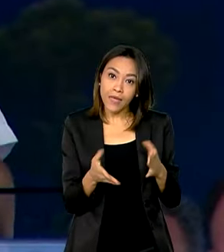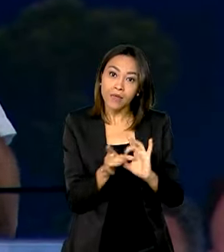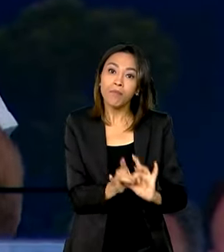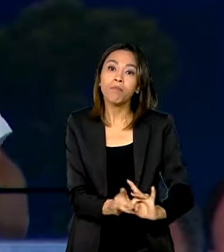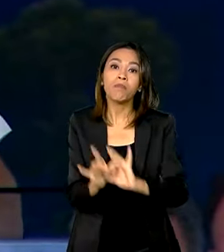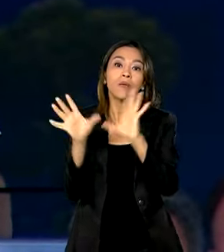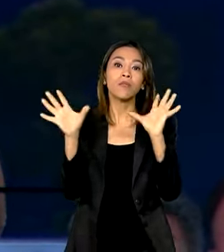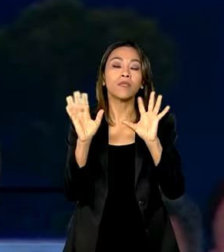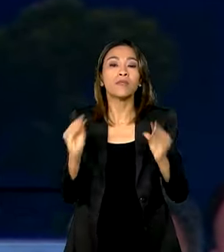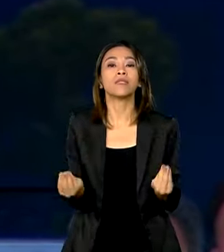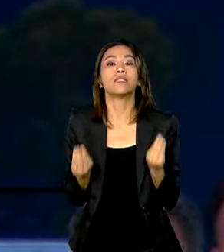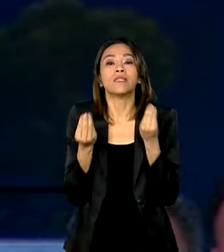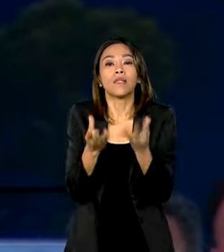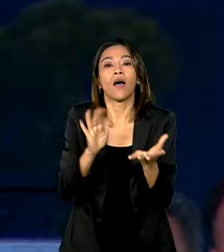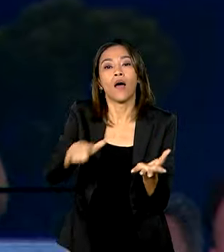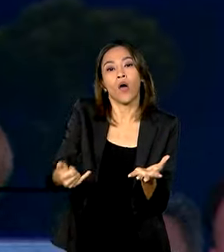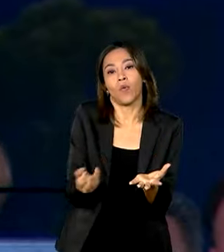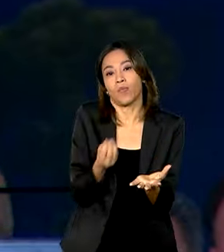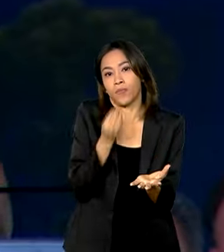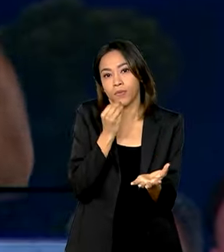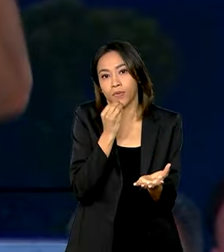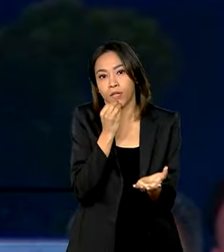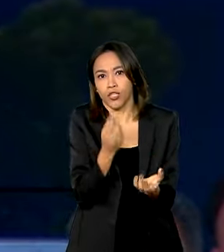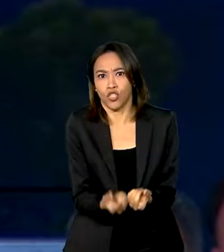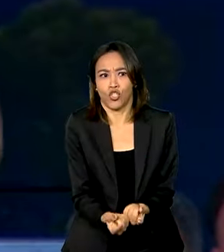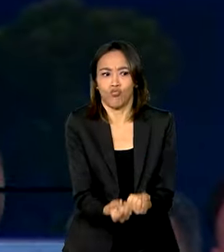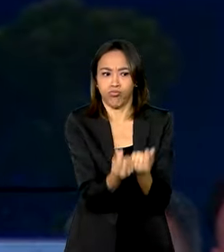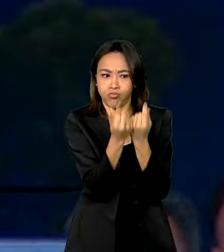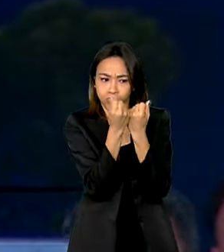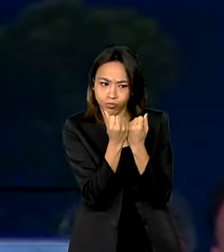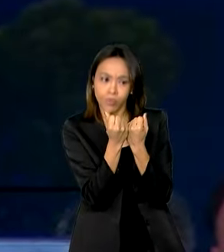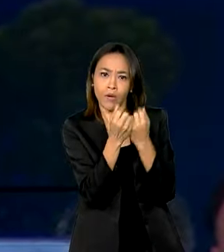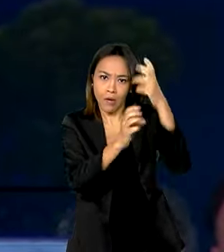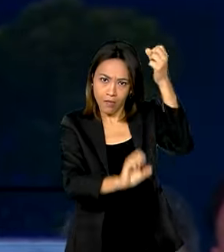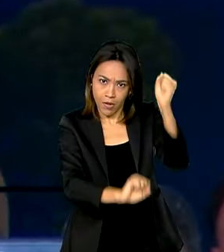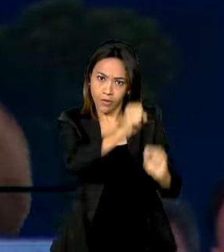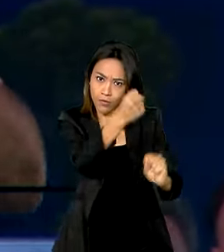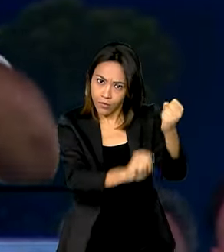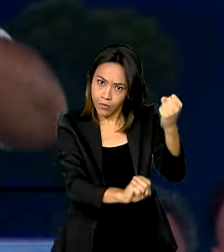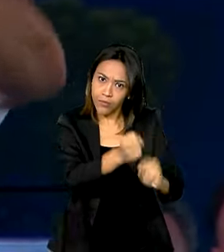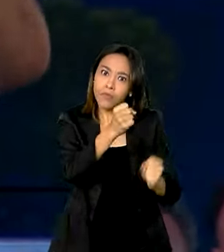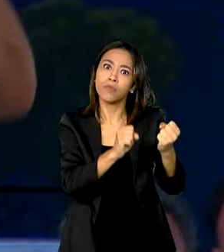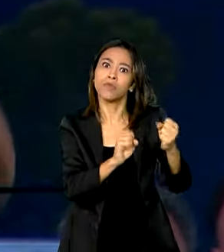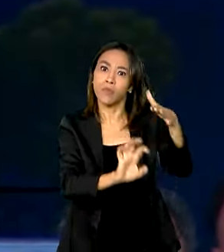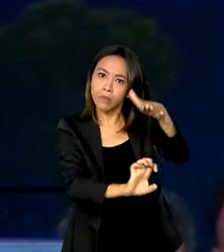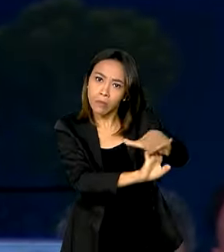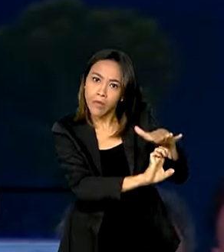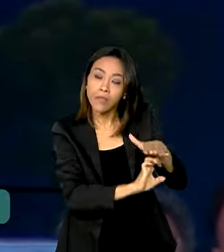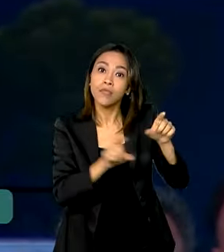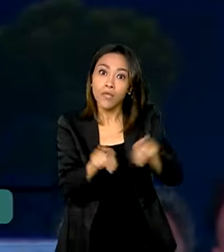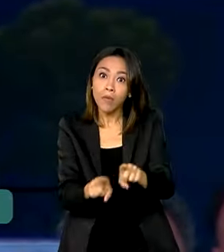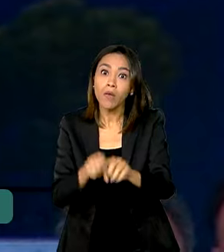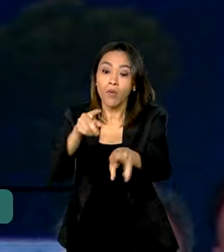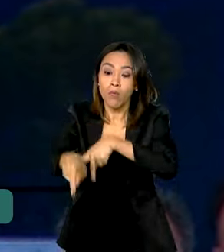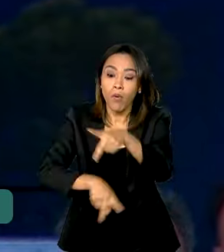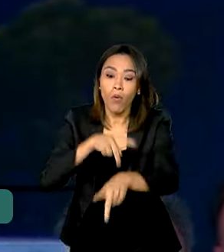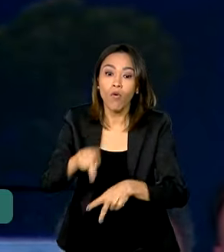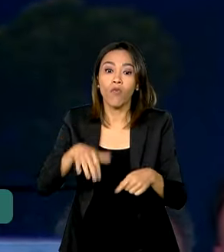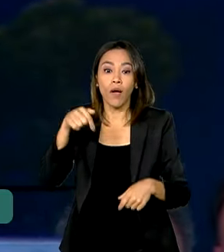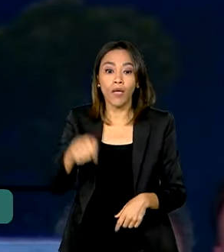oportunidades, riqueza para a empresa, mas também para a população. Hoje aqui temos 2.300